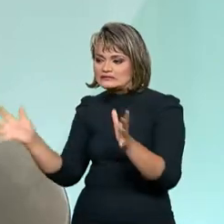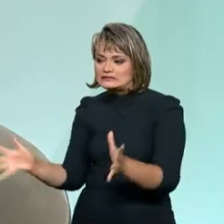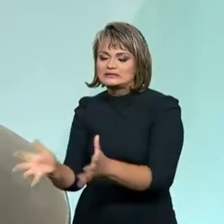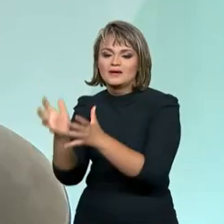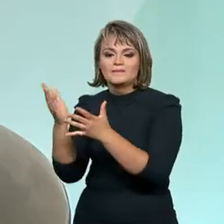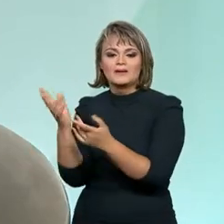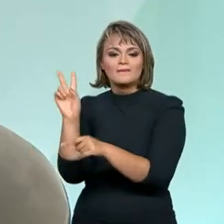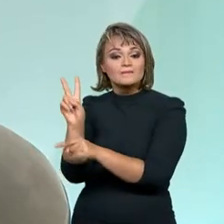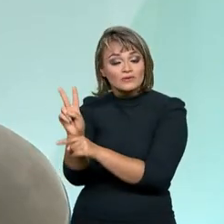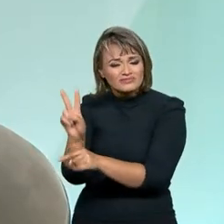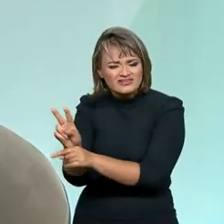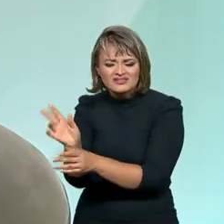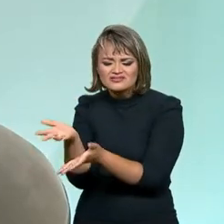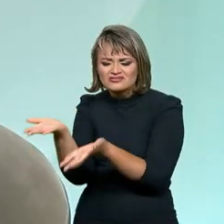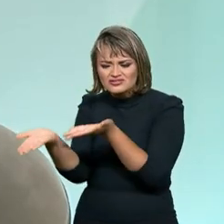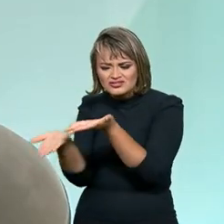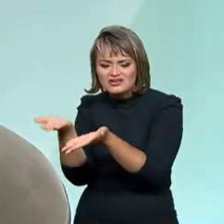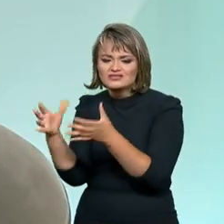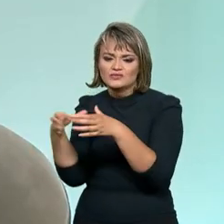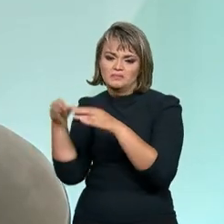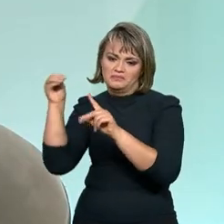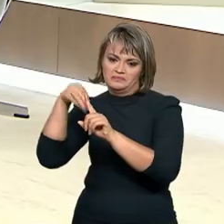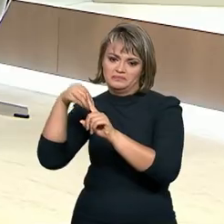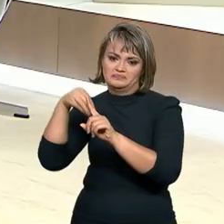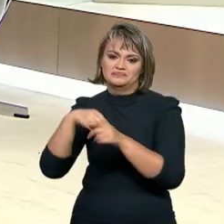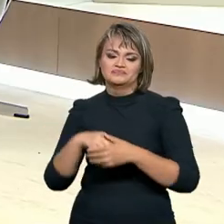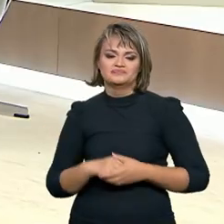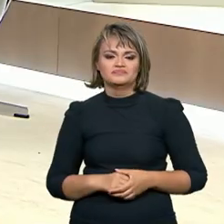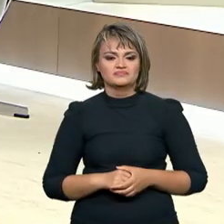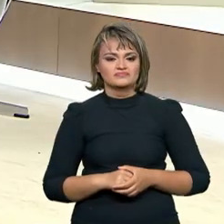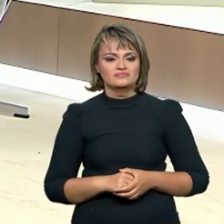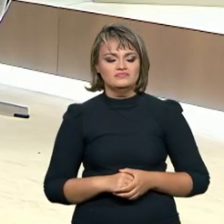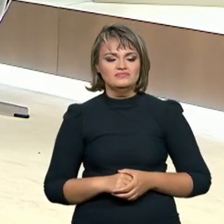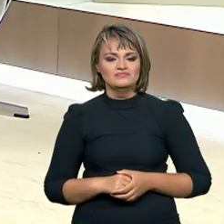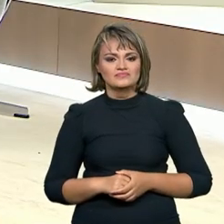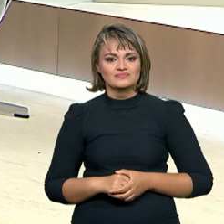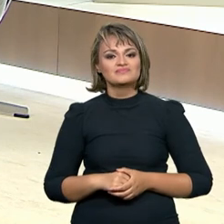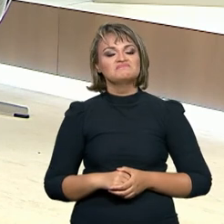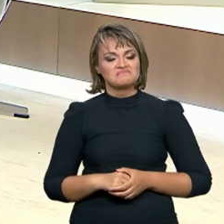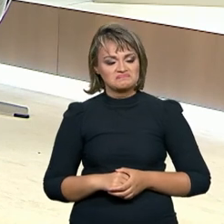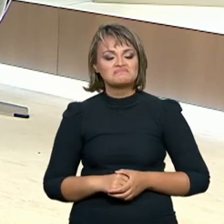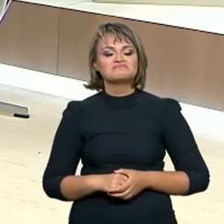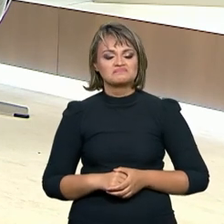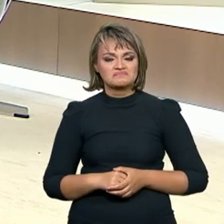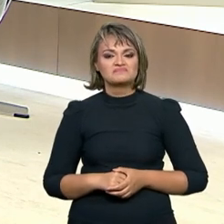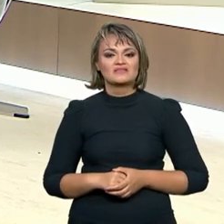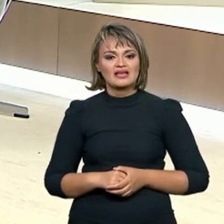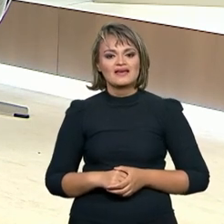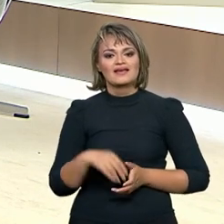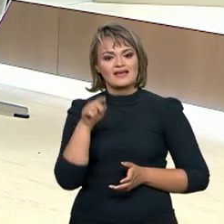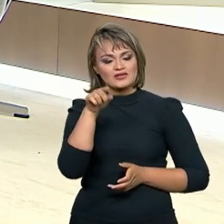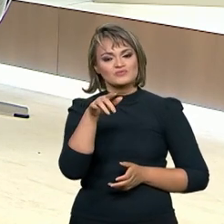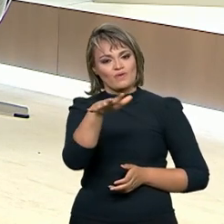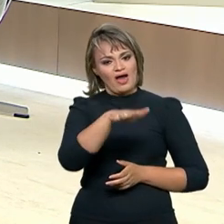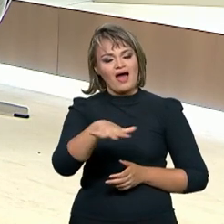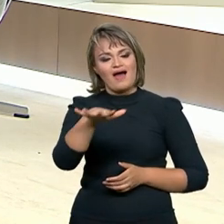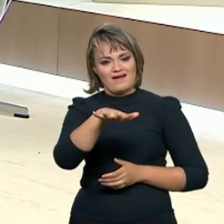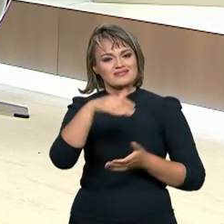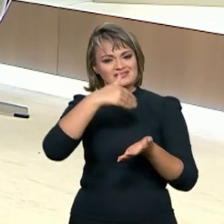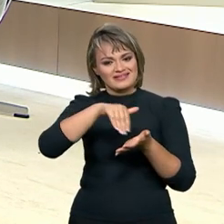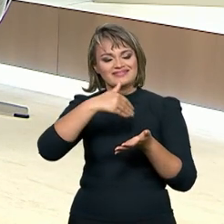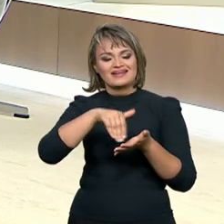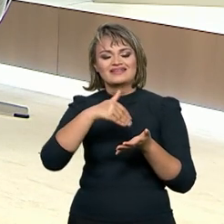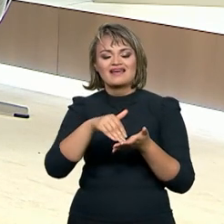proteção para esses grupos que estão mais vulneráveis. Bacana, secretária. Quer dizer, a sua área, a secretaria,